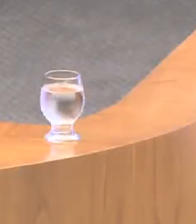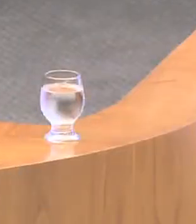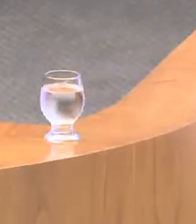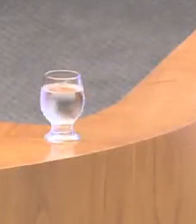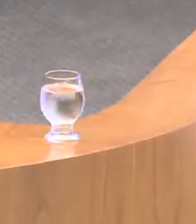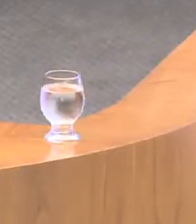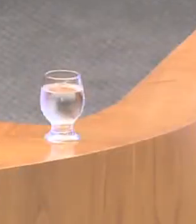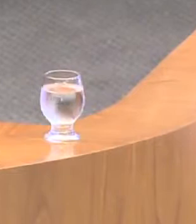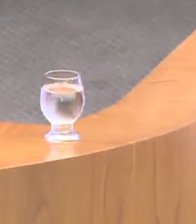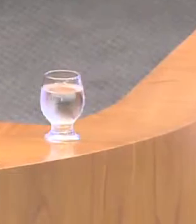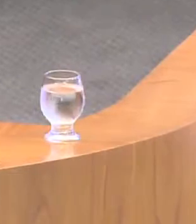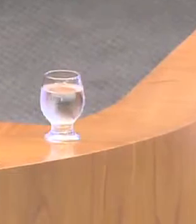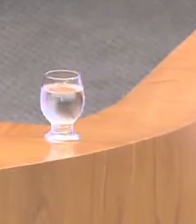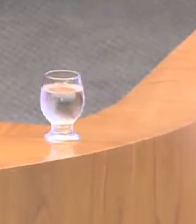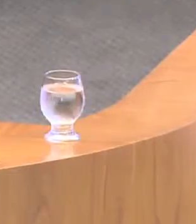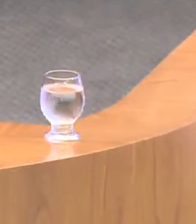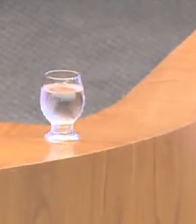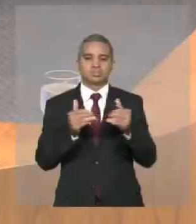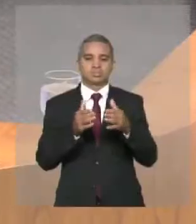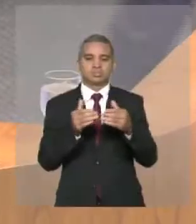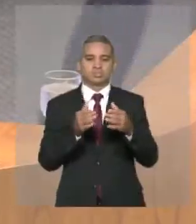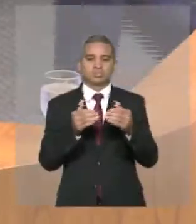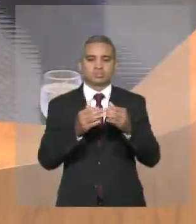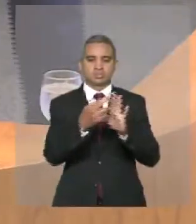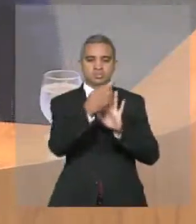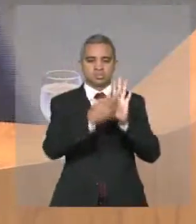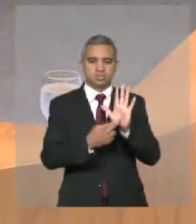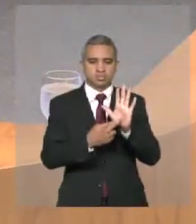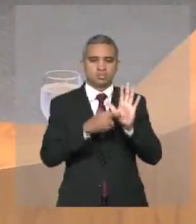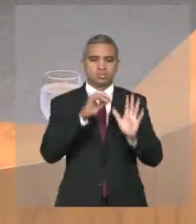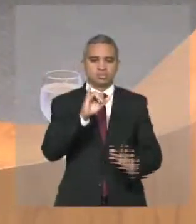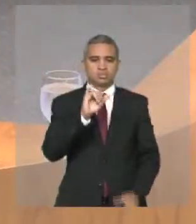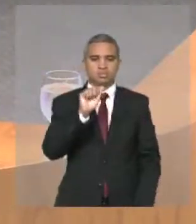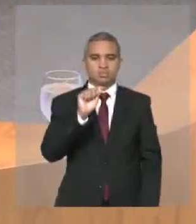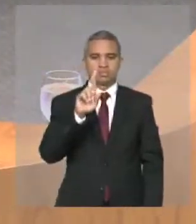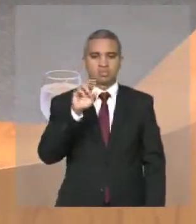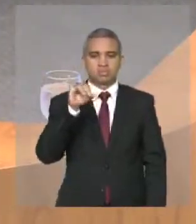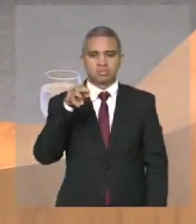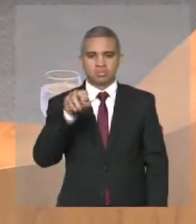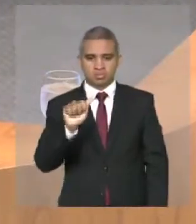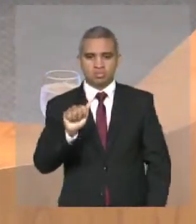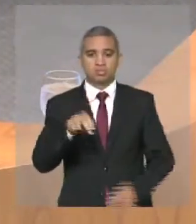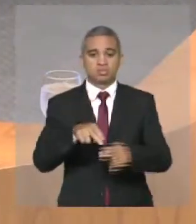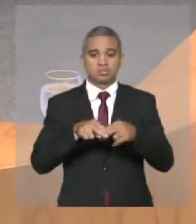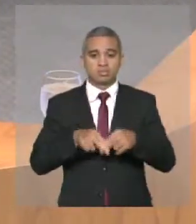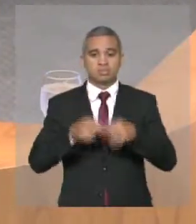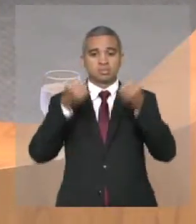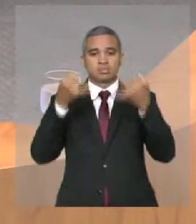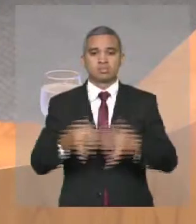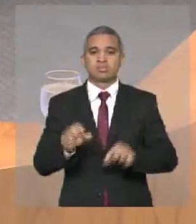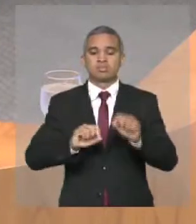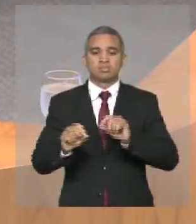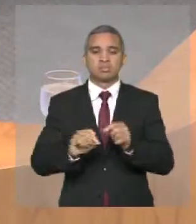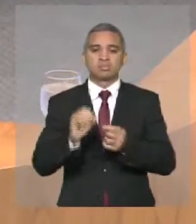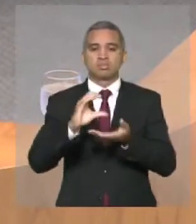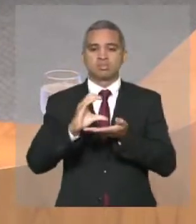ou Estudo Completo ou Relatório. Senhoras e senhores, estamos falando de bem público, de dinheiro público,